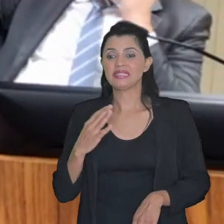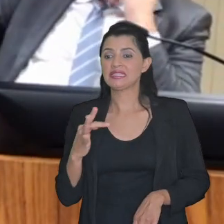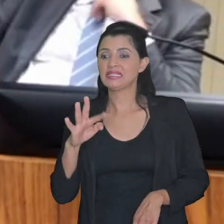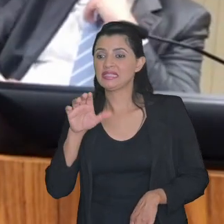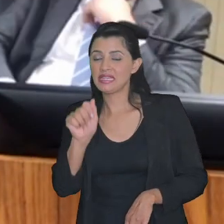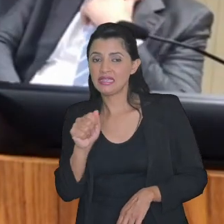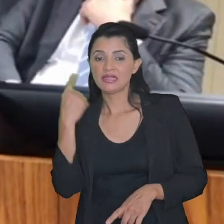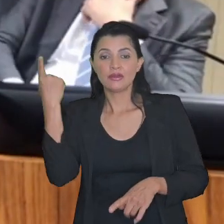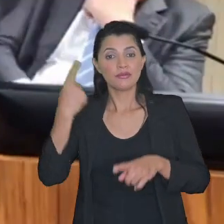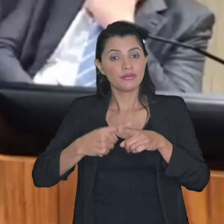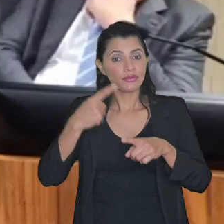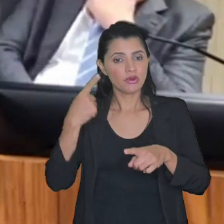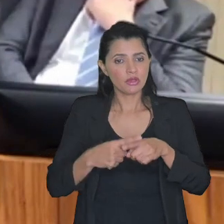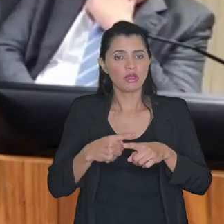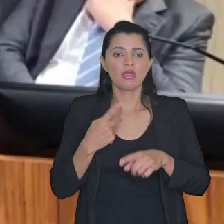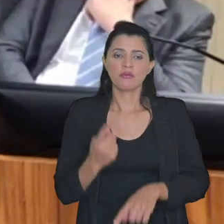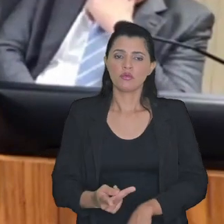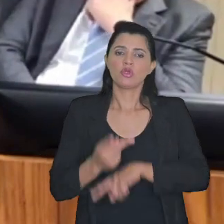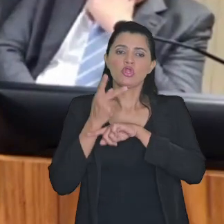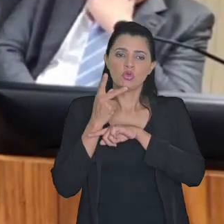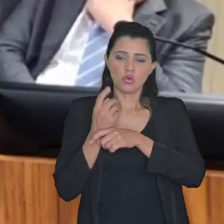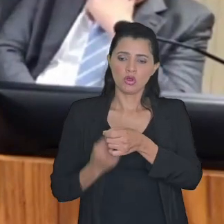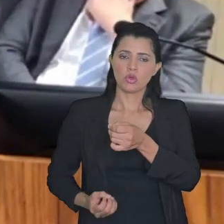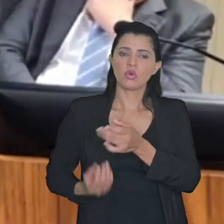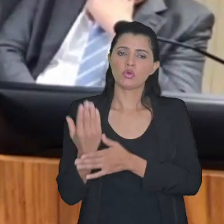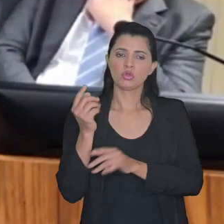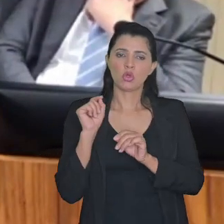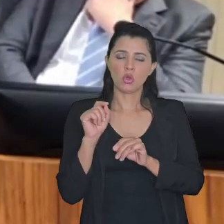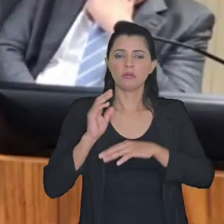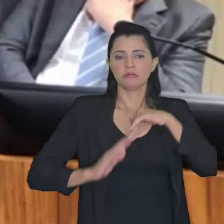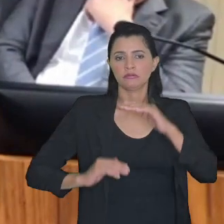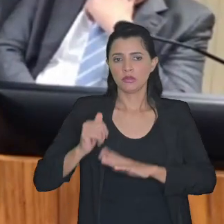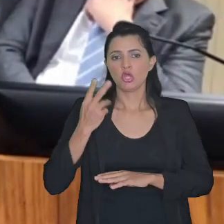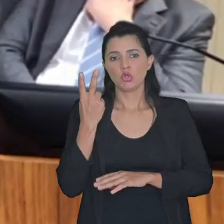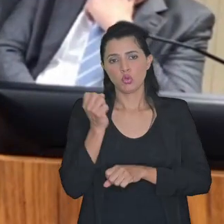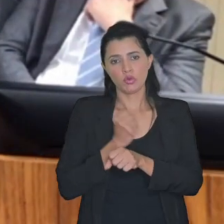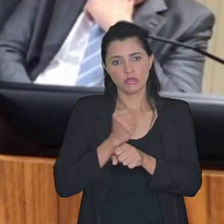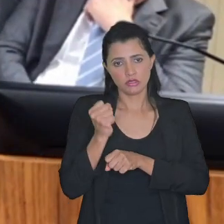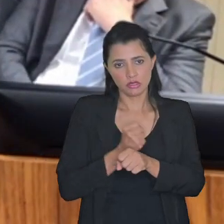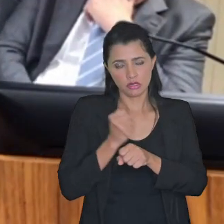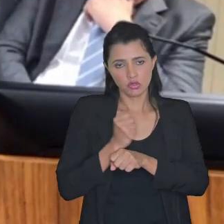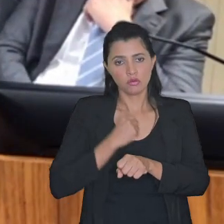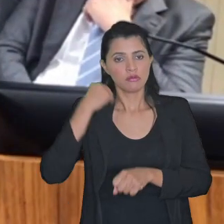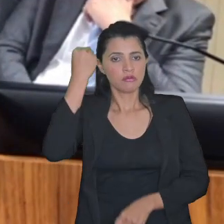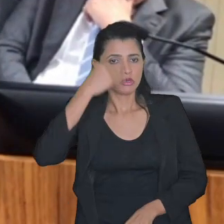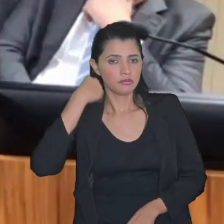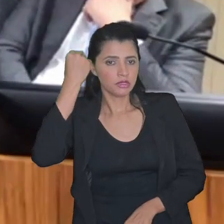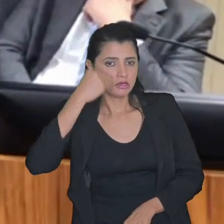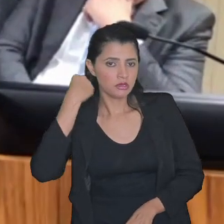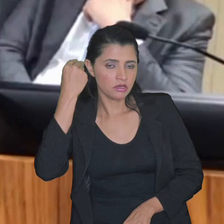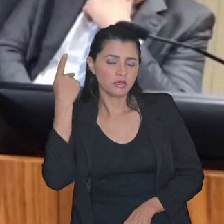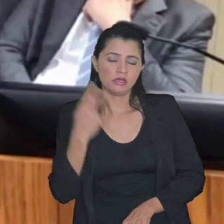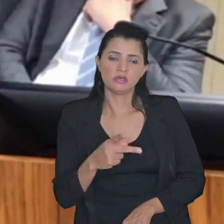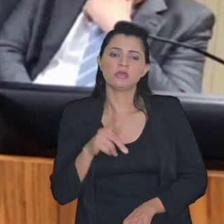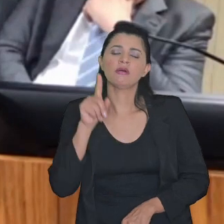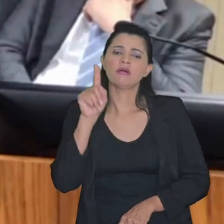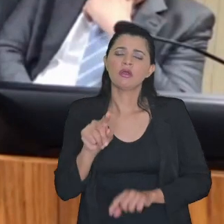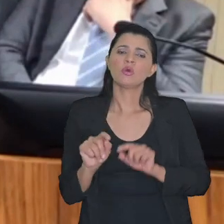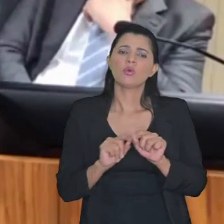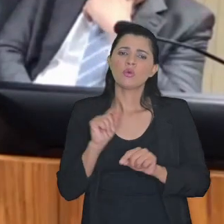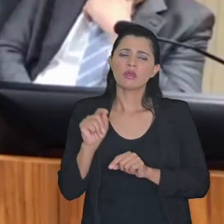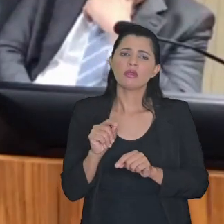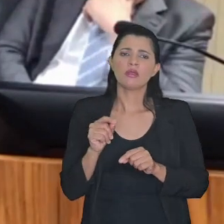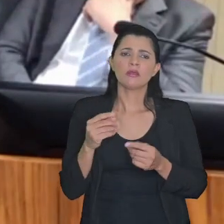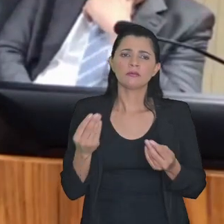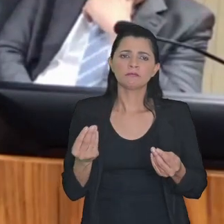porque a Procuradoria constrói há praticamente dois anos uma experiência bastante